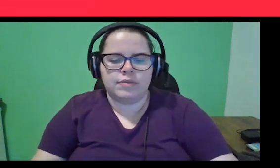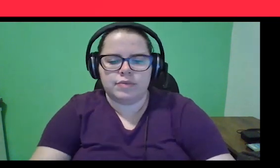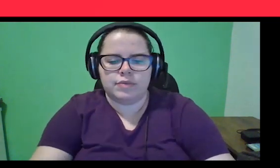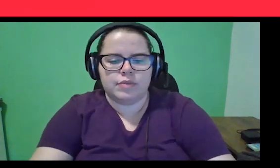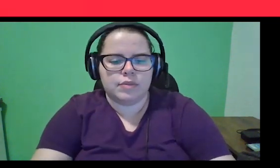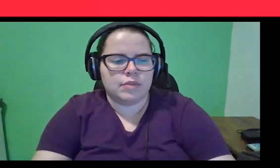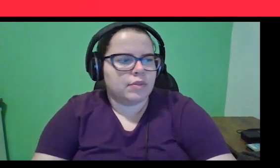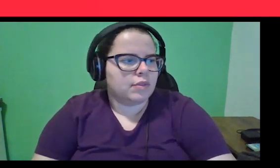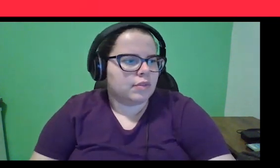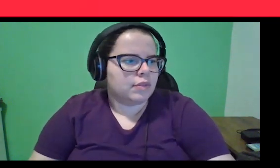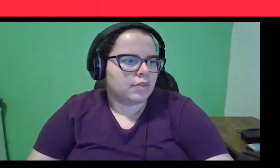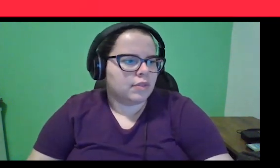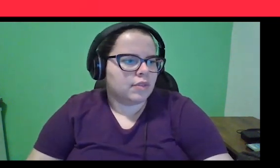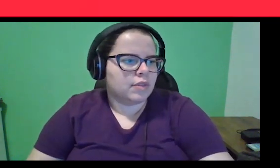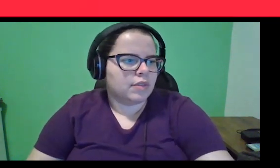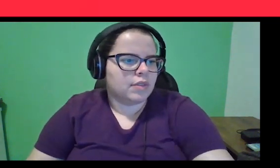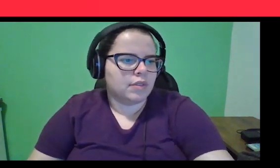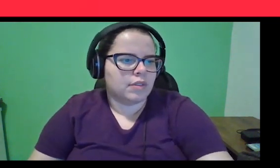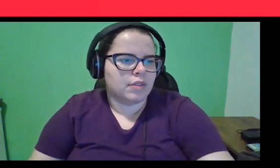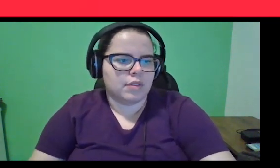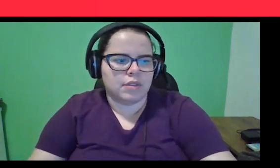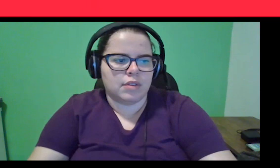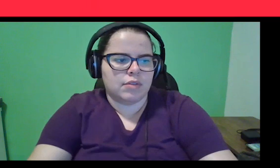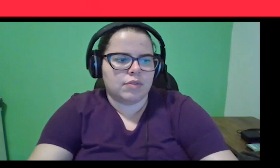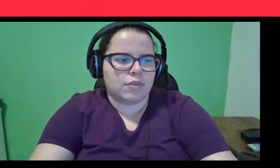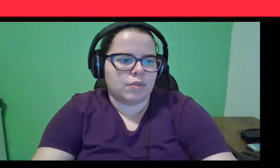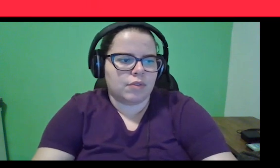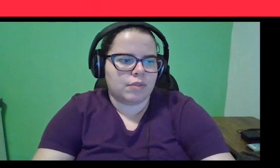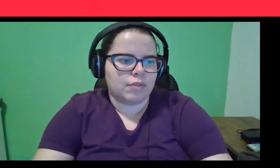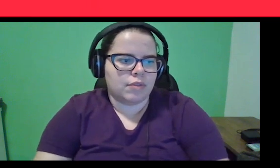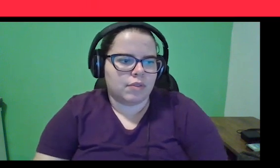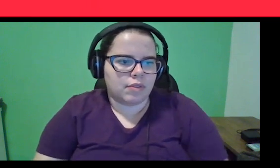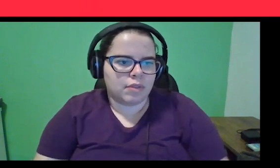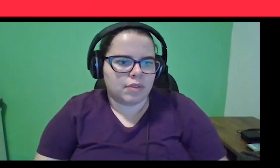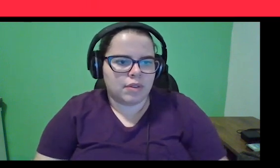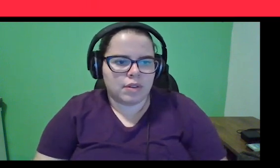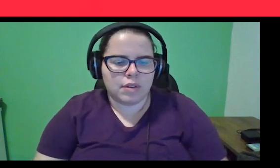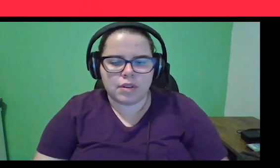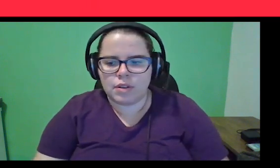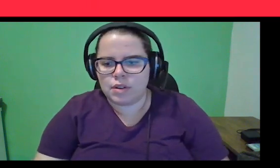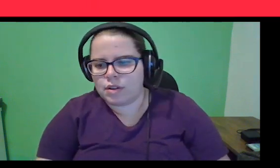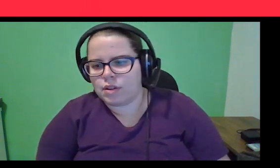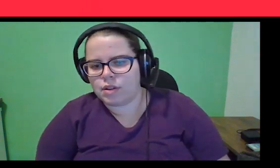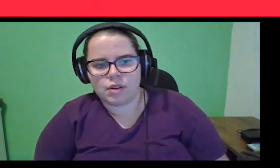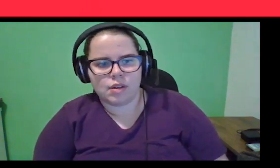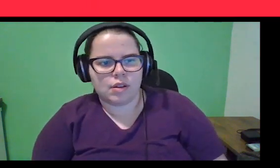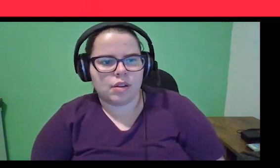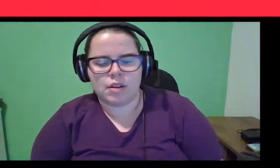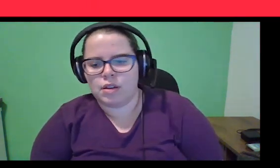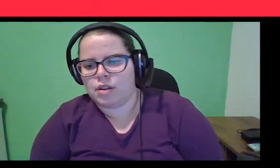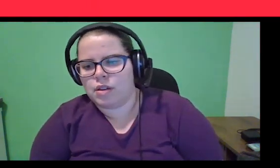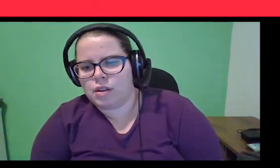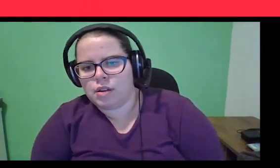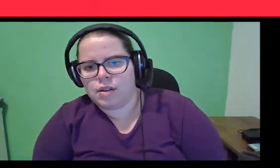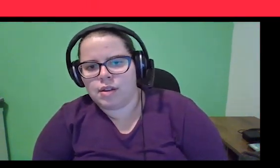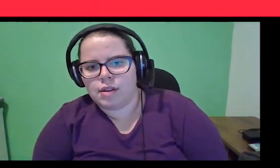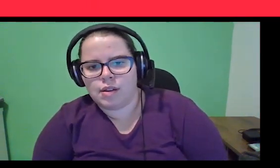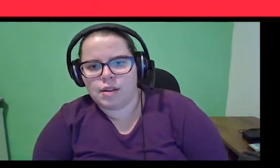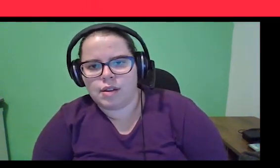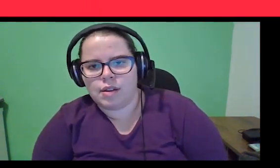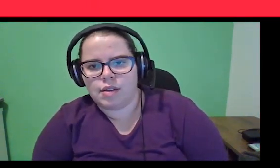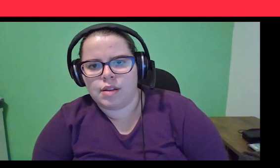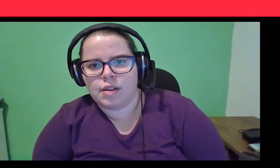ele é super importante, né? Não é o primeiro por acaso, tá? Então,